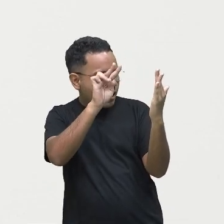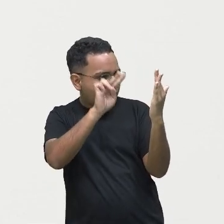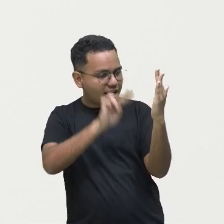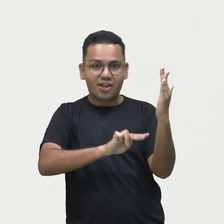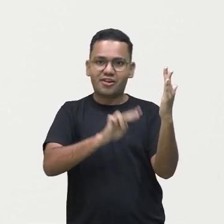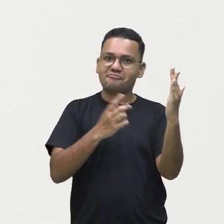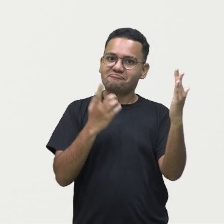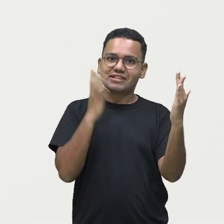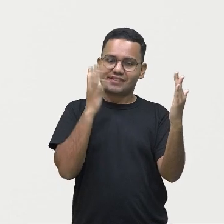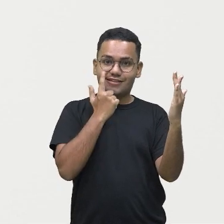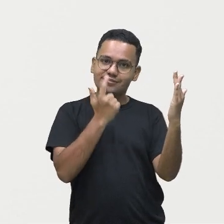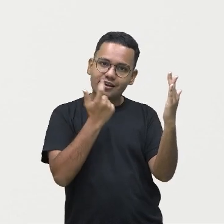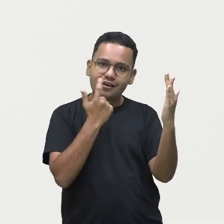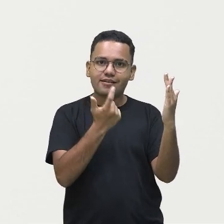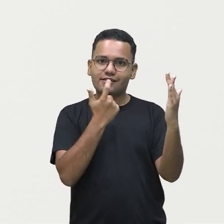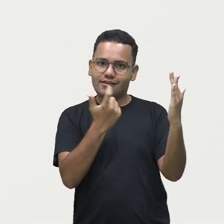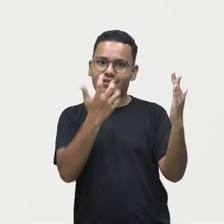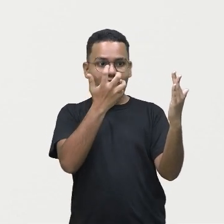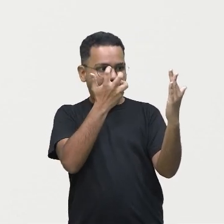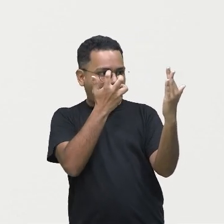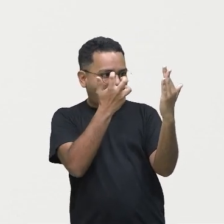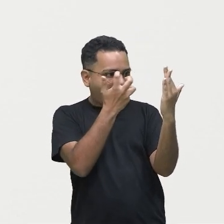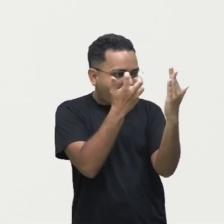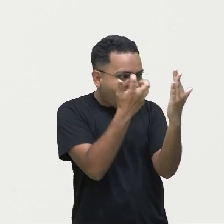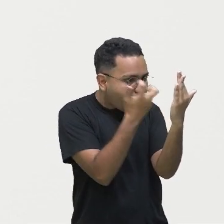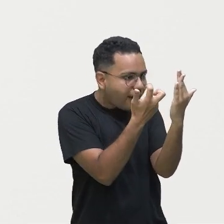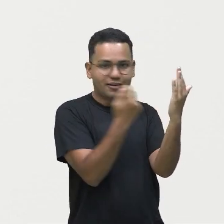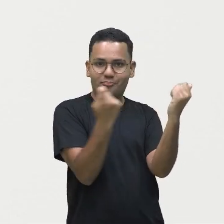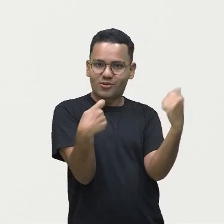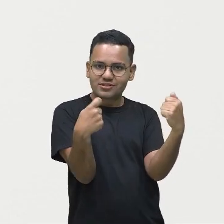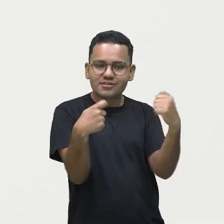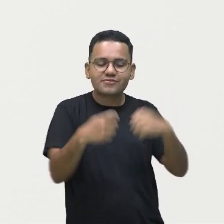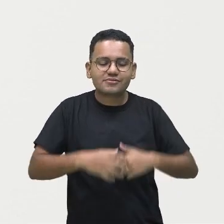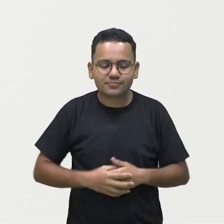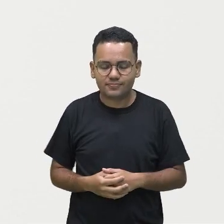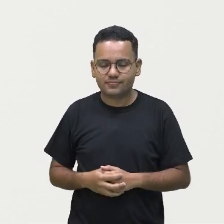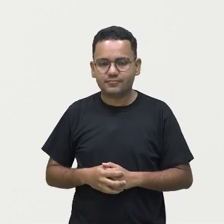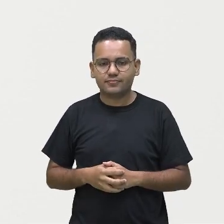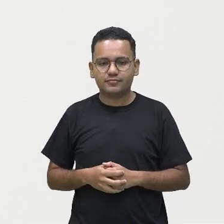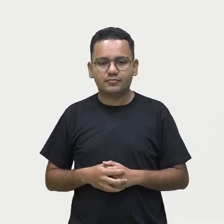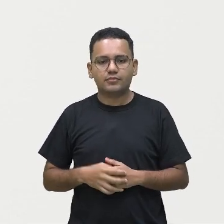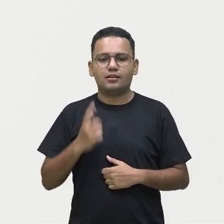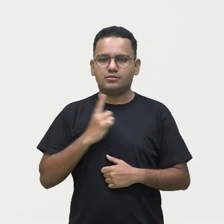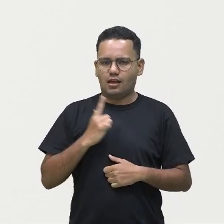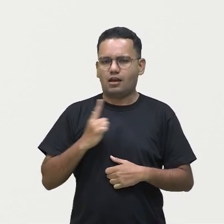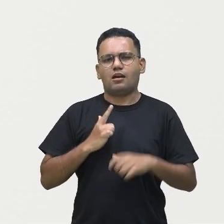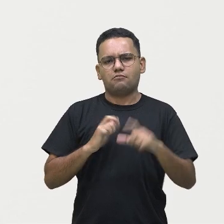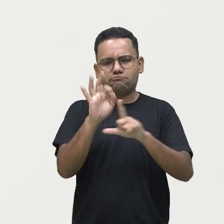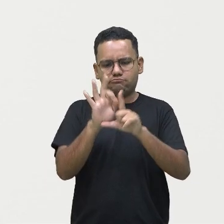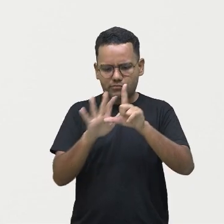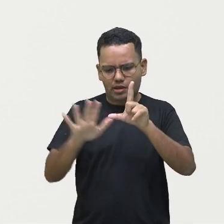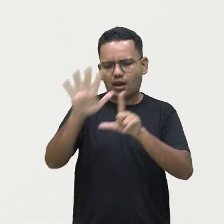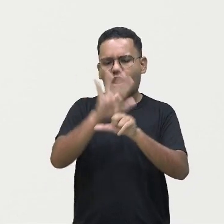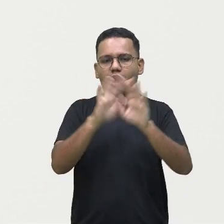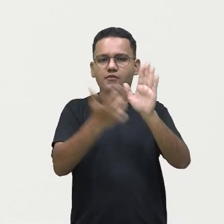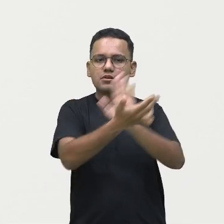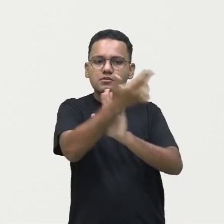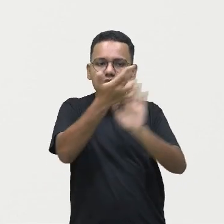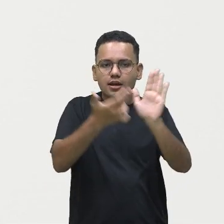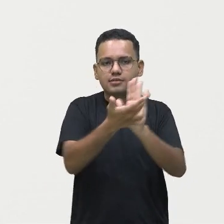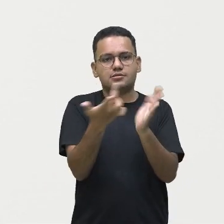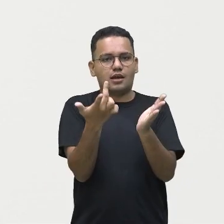ele vai gostar de fazer a leitura desse texto, que vai lhe chamar atenção através de gráfico, através de desenho, de ilustrações,